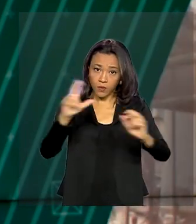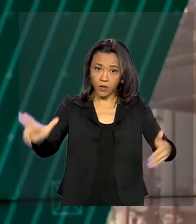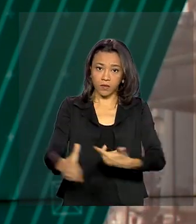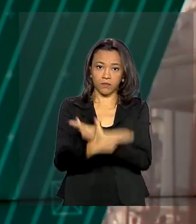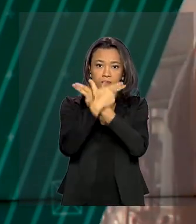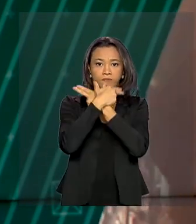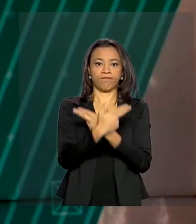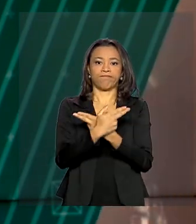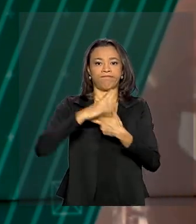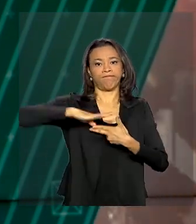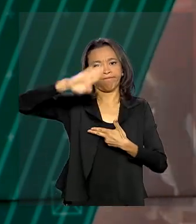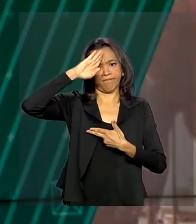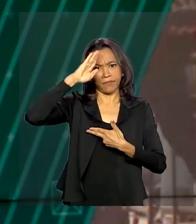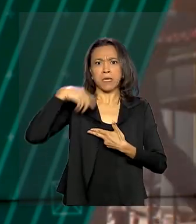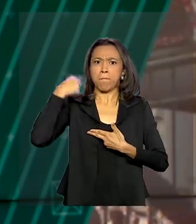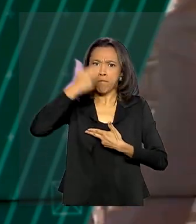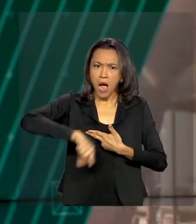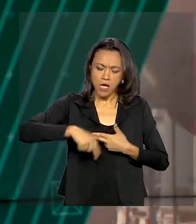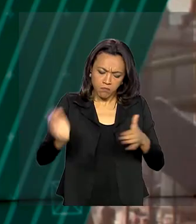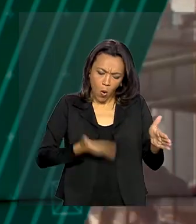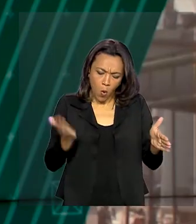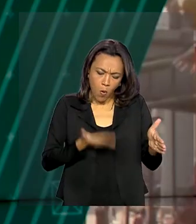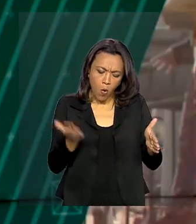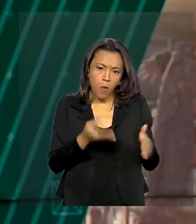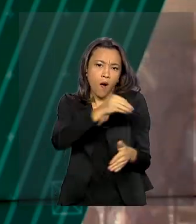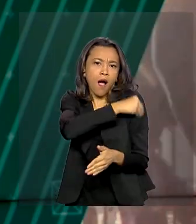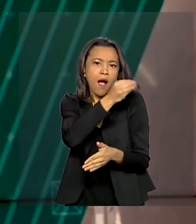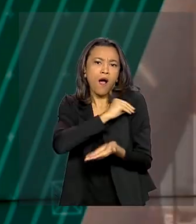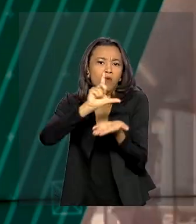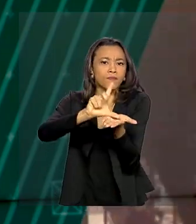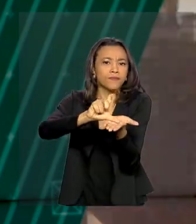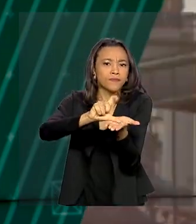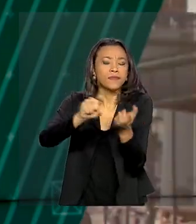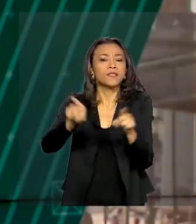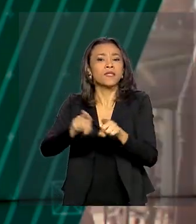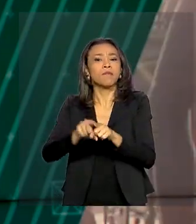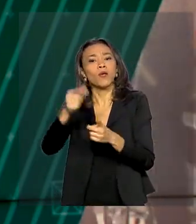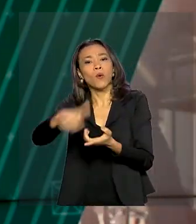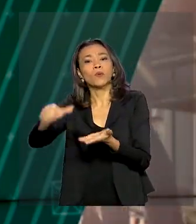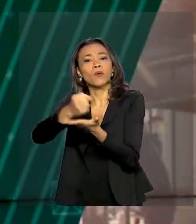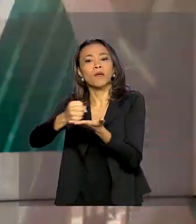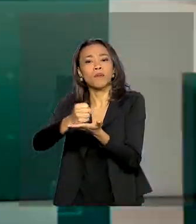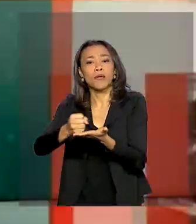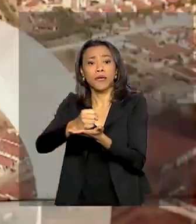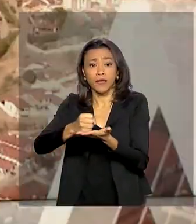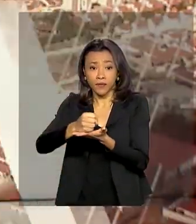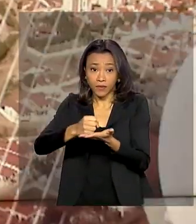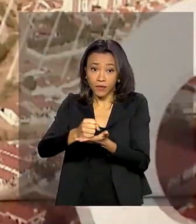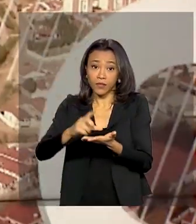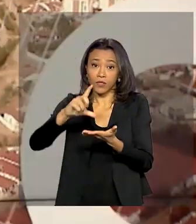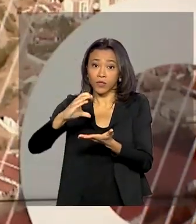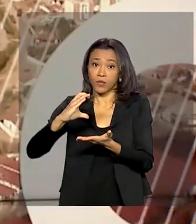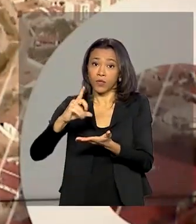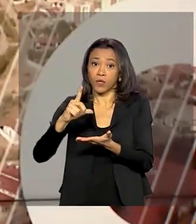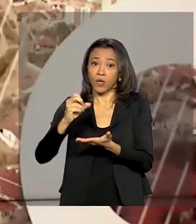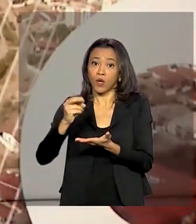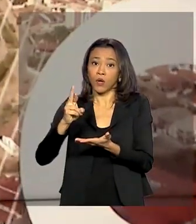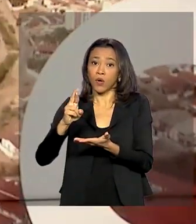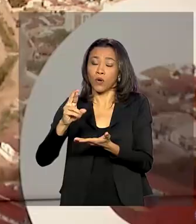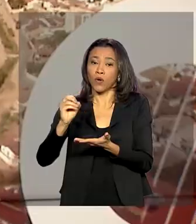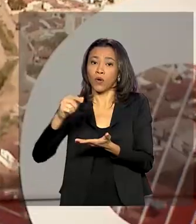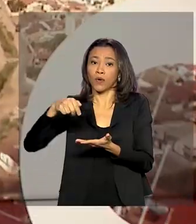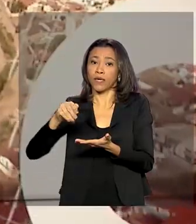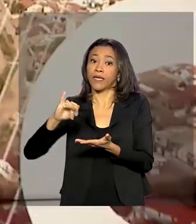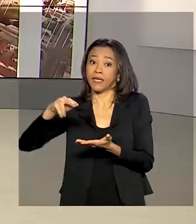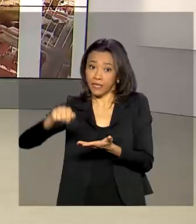aumentaram a produção de álcool em gel e de cloroquina, medicamento utilizado no tratamento de pacientes com Covid-19 em